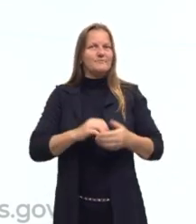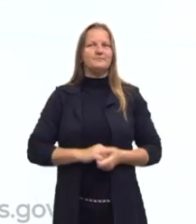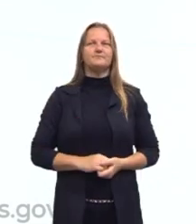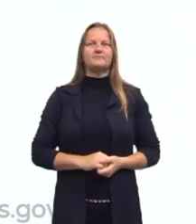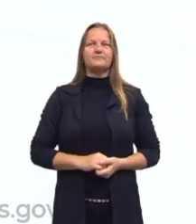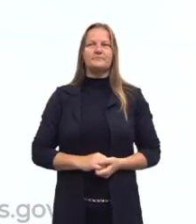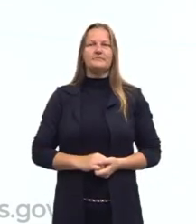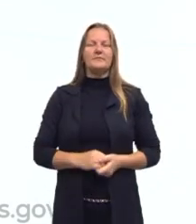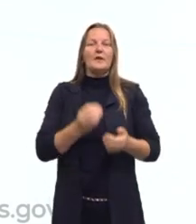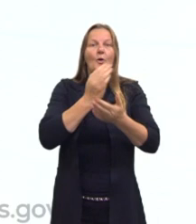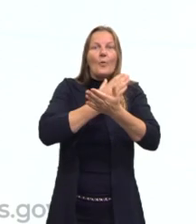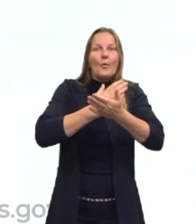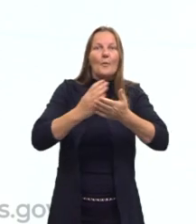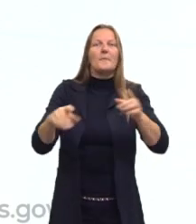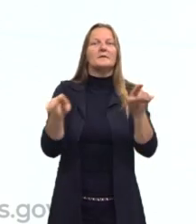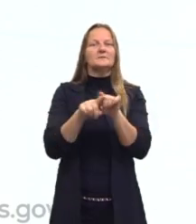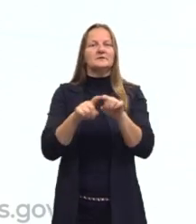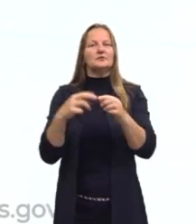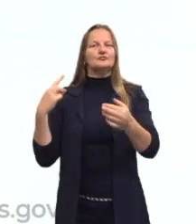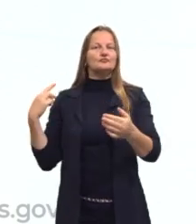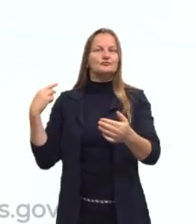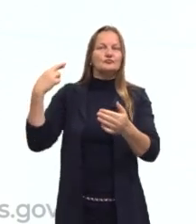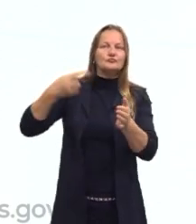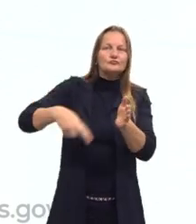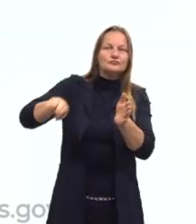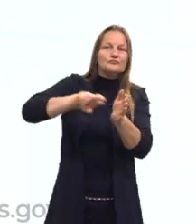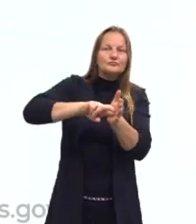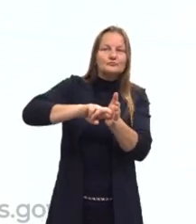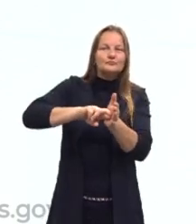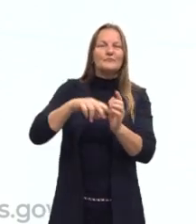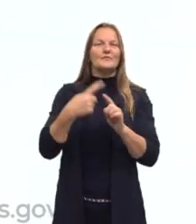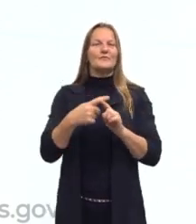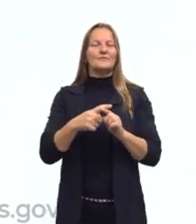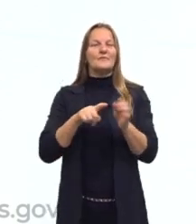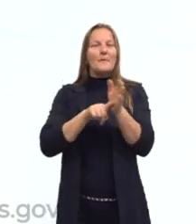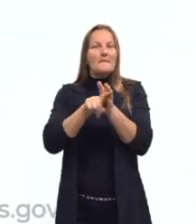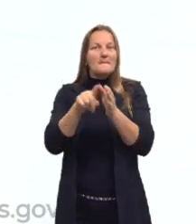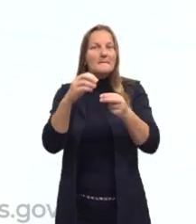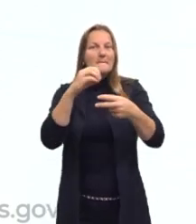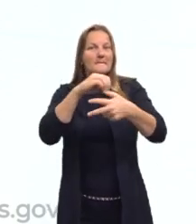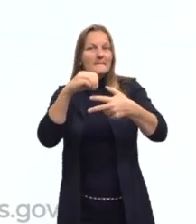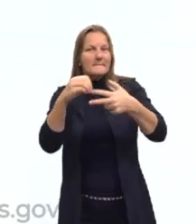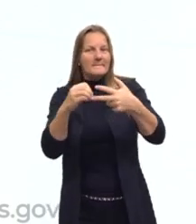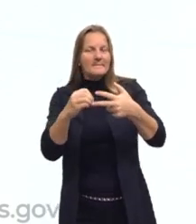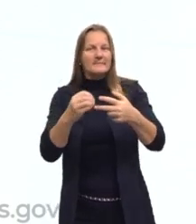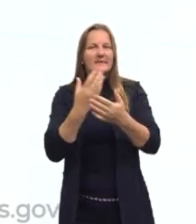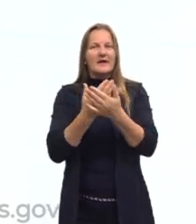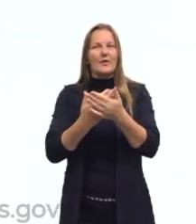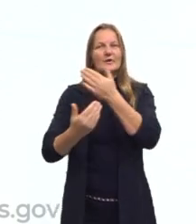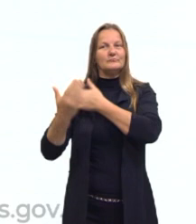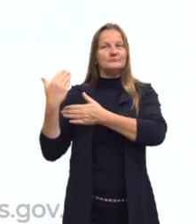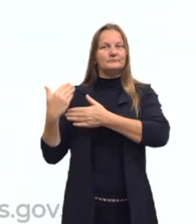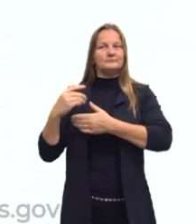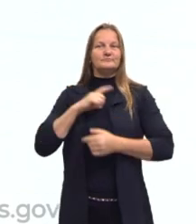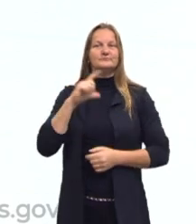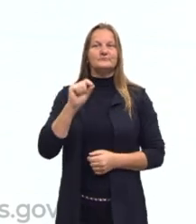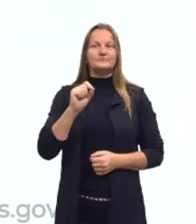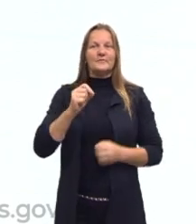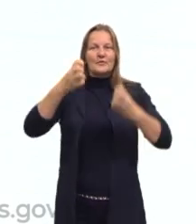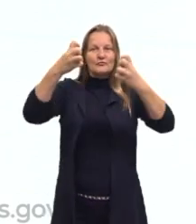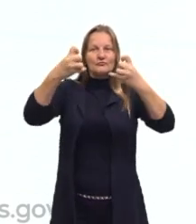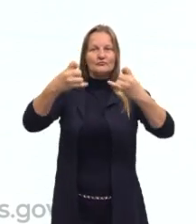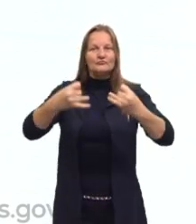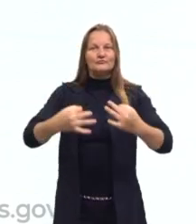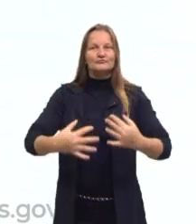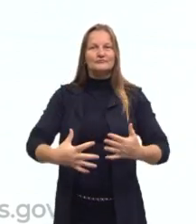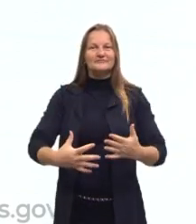E eu vou começar também retomando uma questão que eu falei para vocês na aula anterior, mas esqueci de colocar